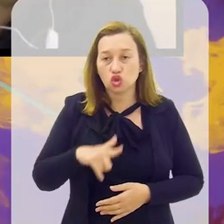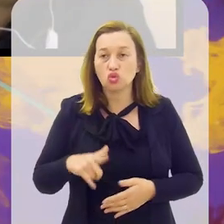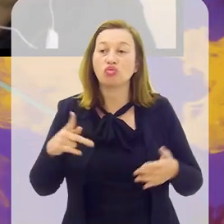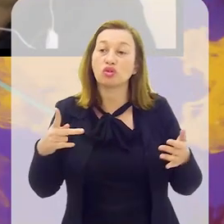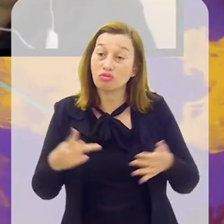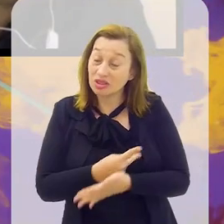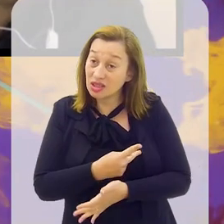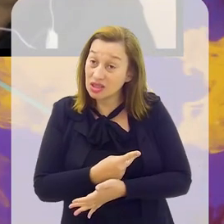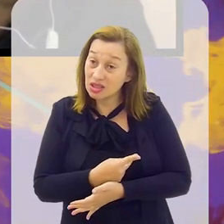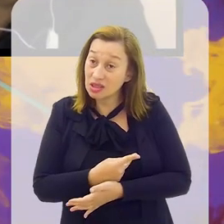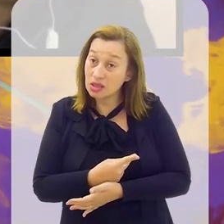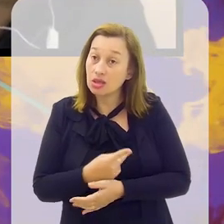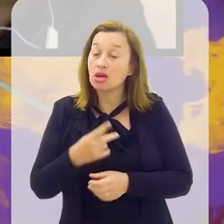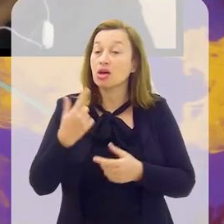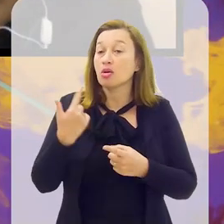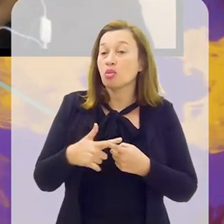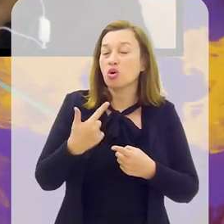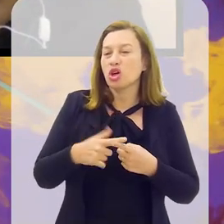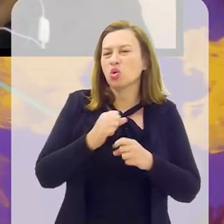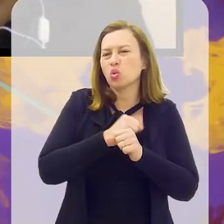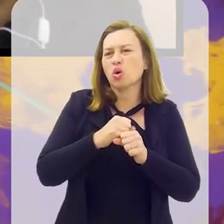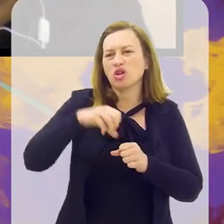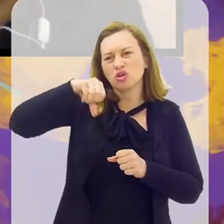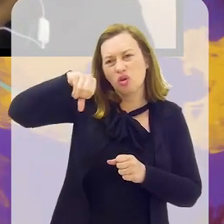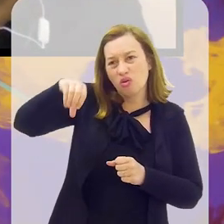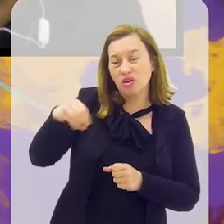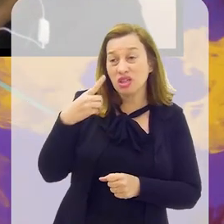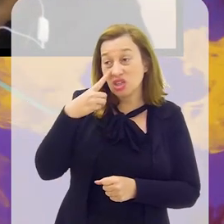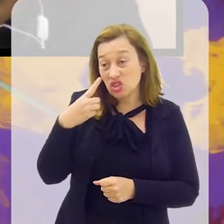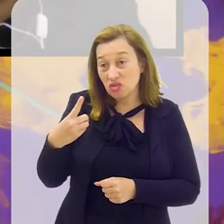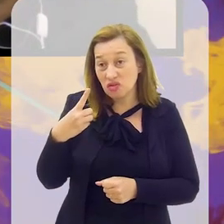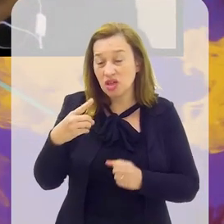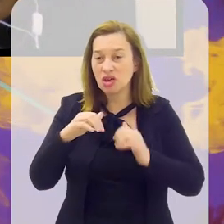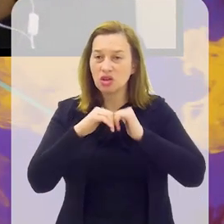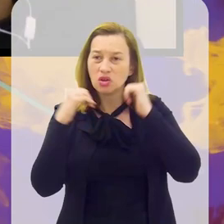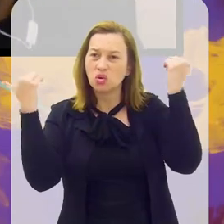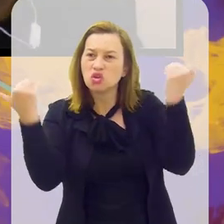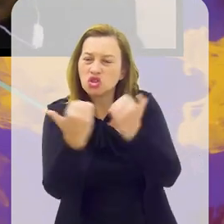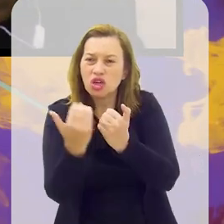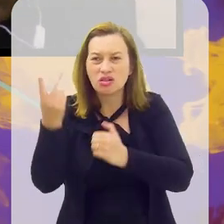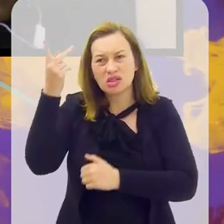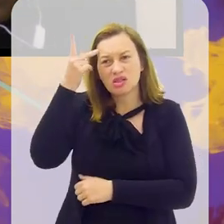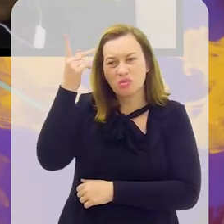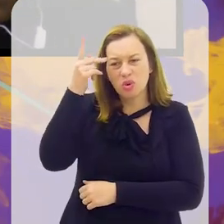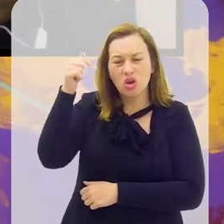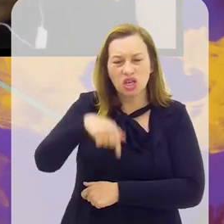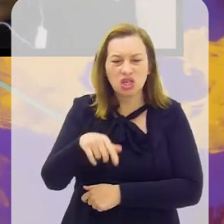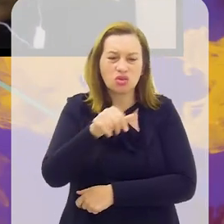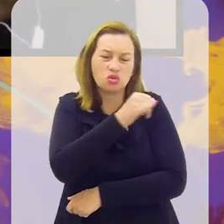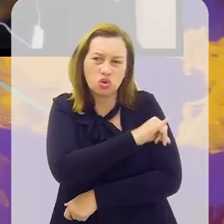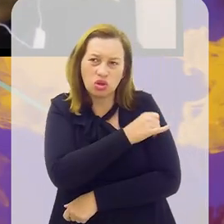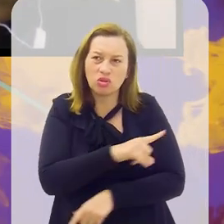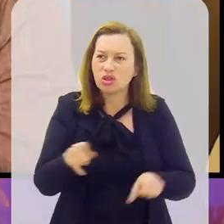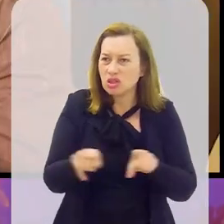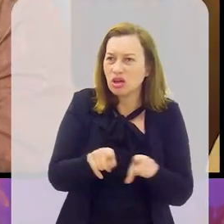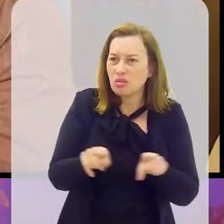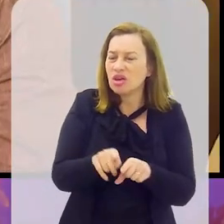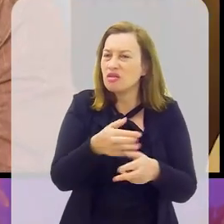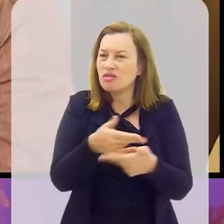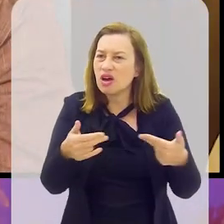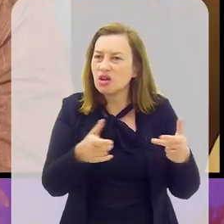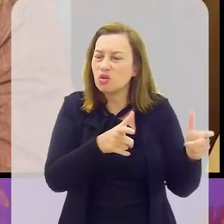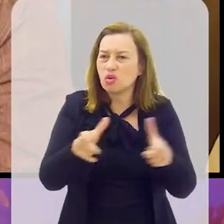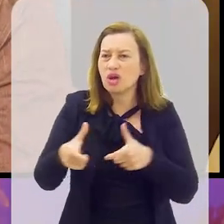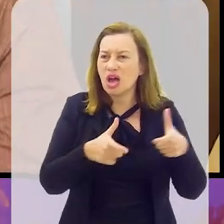novamente acontecer, porque na década de 90, que a gente via muito nos estádios, não só em São Paulo, mas aqui no Rio, em